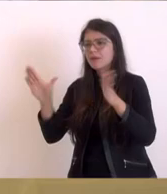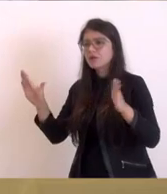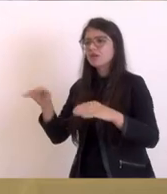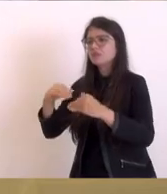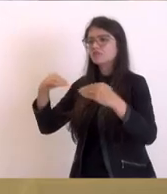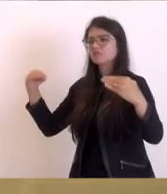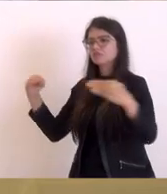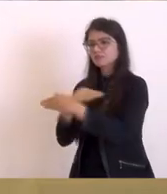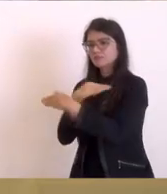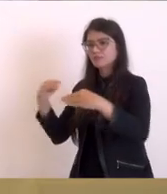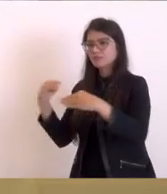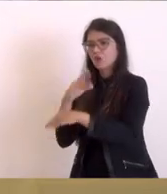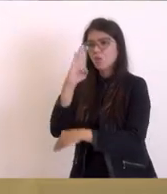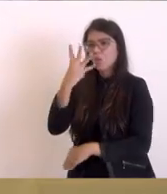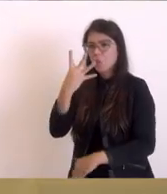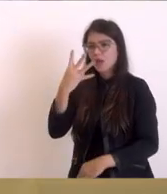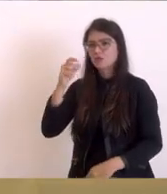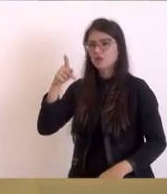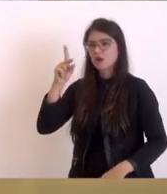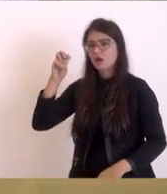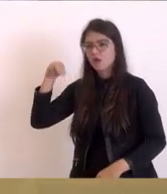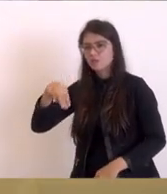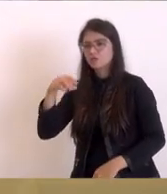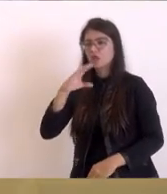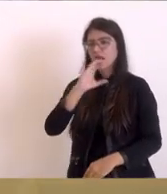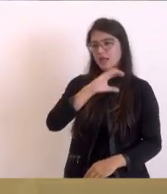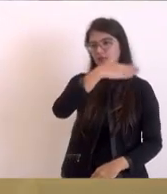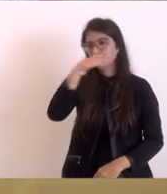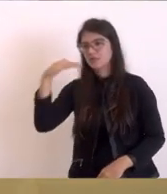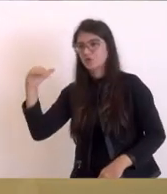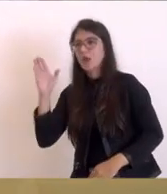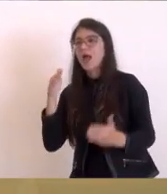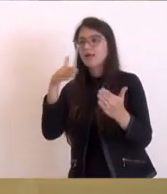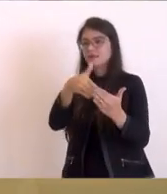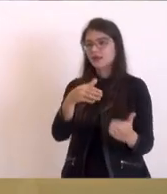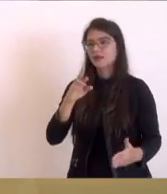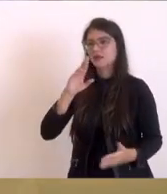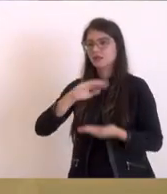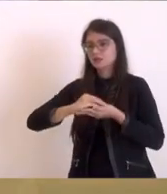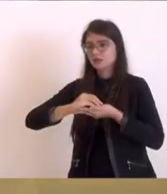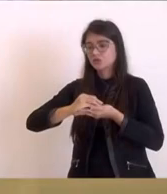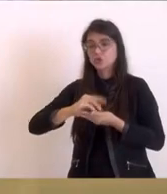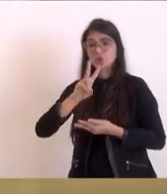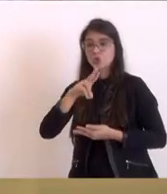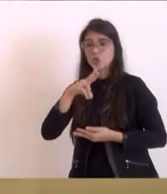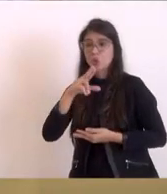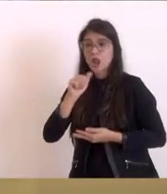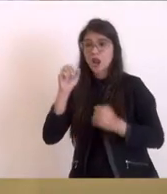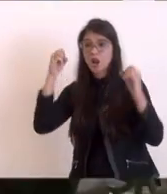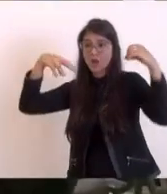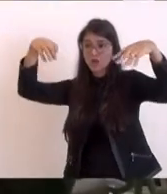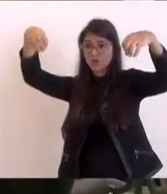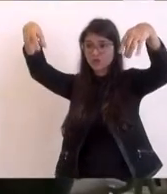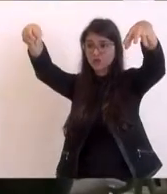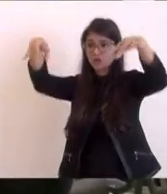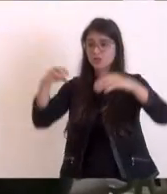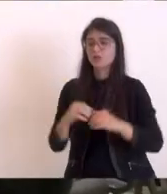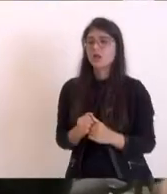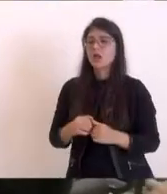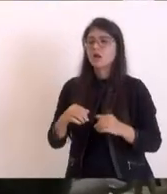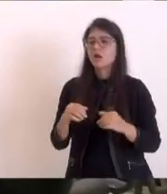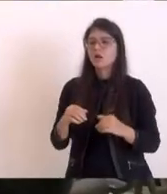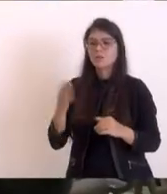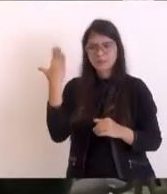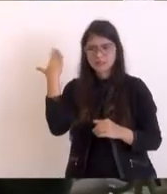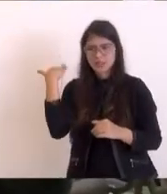Casimiro à chegada de Rida Zostra. Nós nunca tivemos luz do Pargos até o posto Fazenda, agora está do posto Fazenda